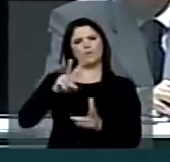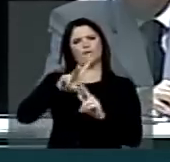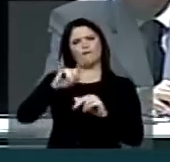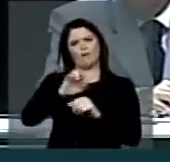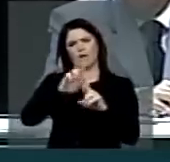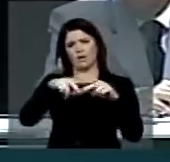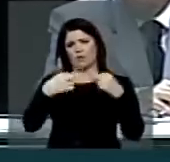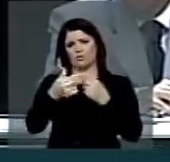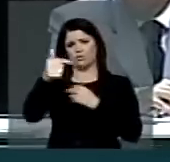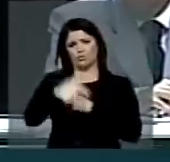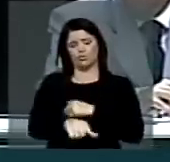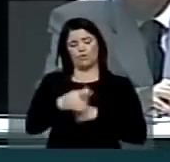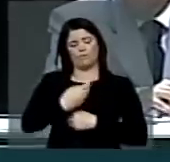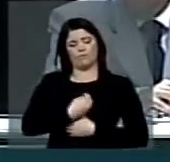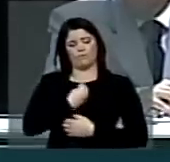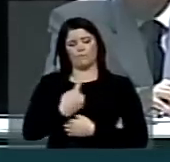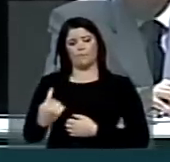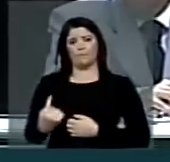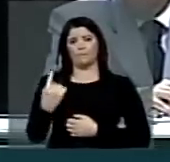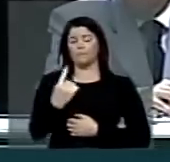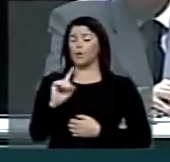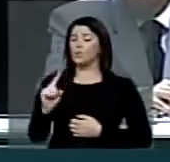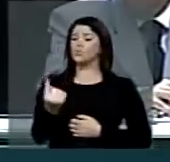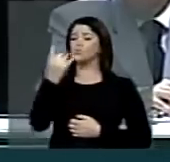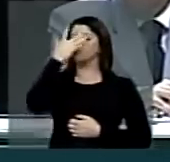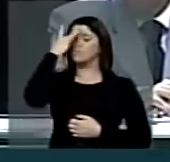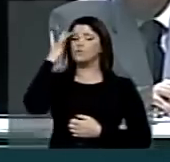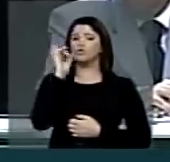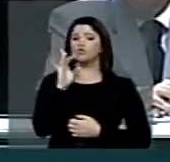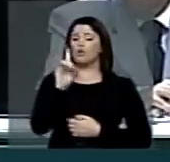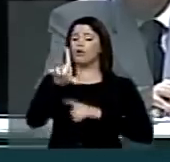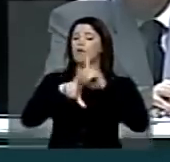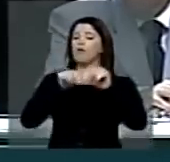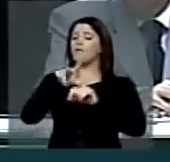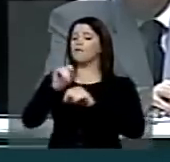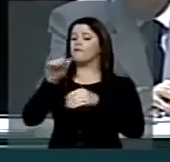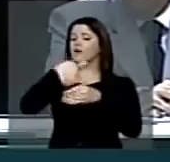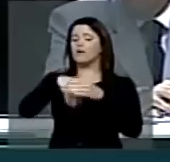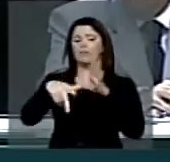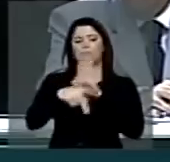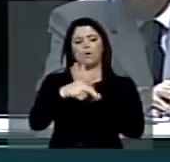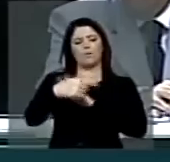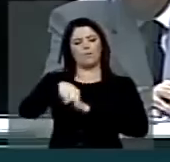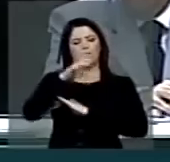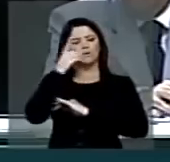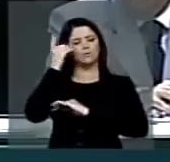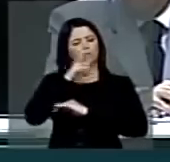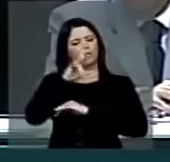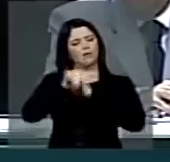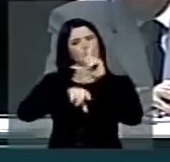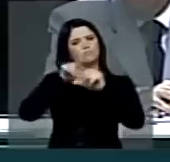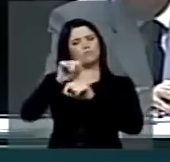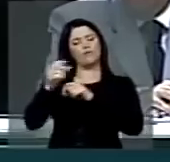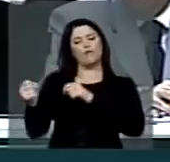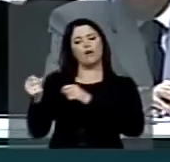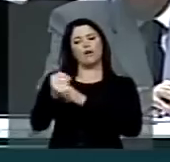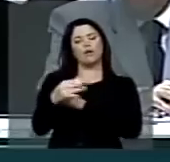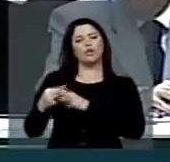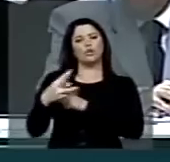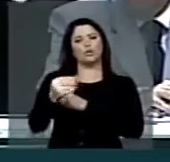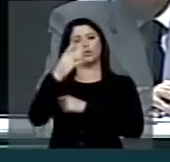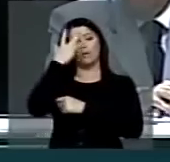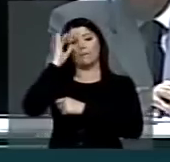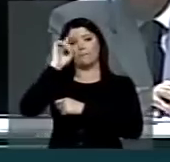nova reunião com a presença exclusivamente dos eleitores, que são os senhores parlamentares, que vão eleger, como